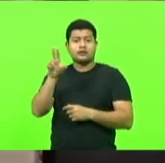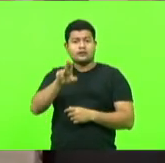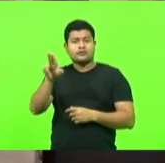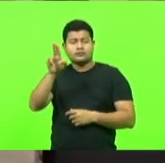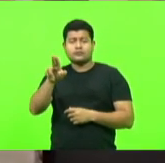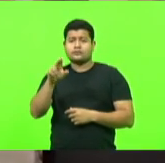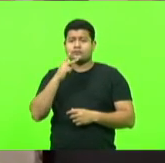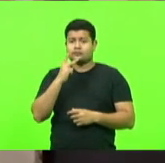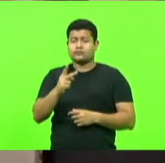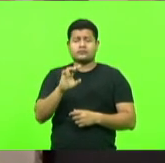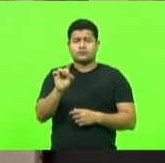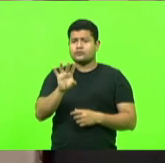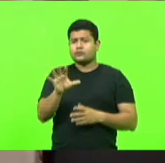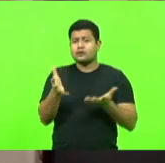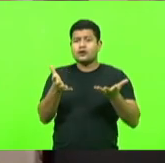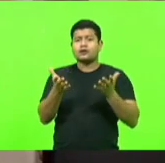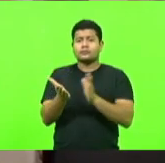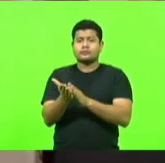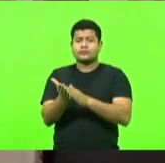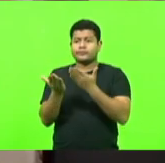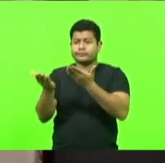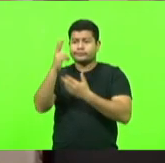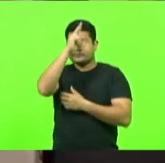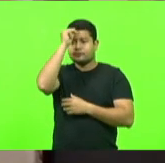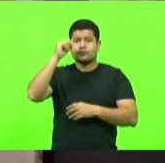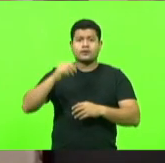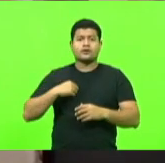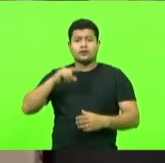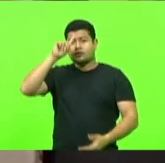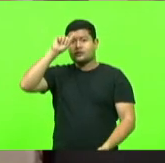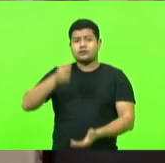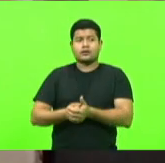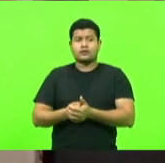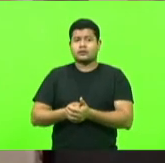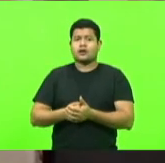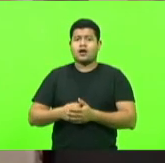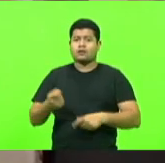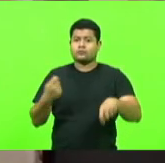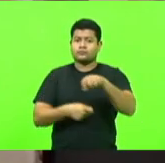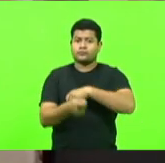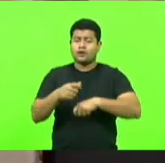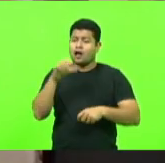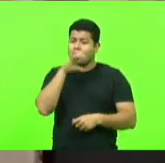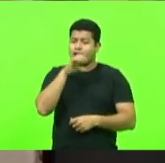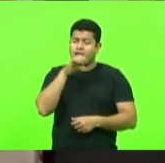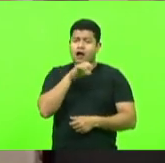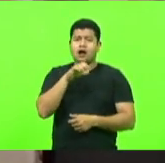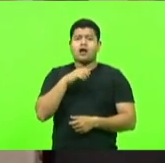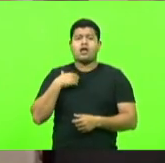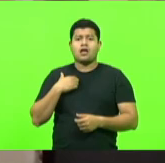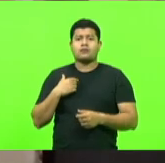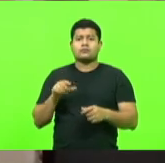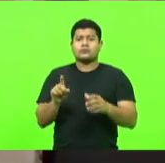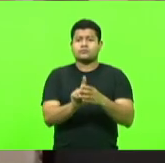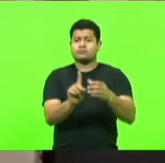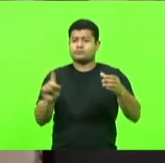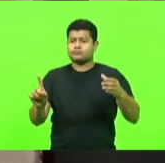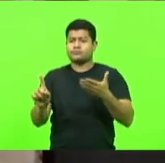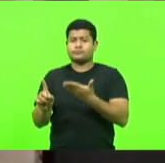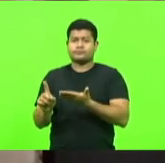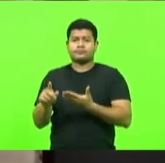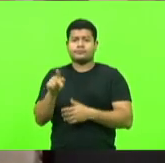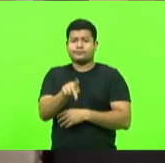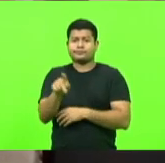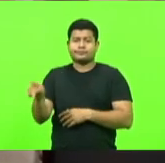sua atitude, pela sua ação administrativa rápida e certeira em afastar esse professor. E aproveito,